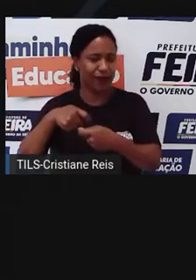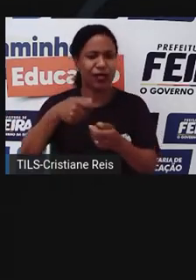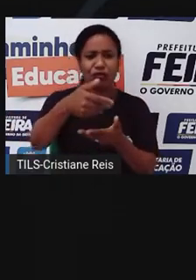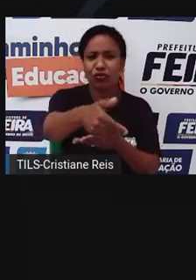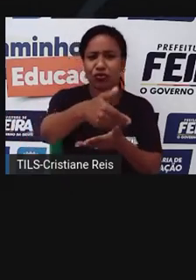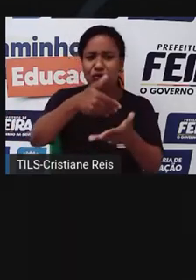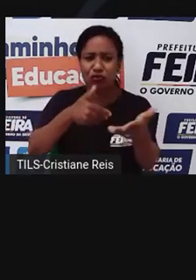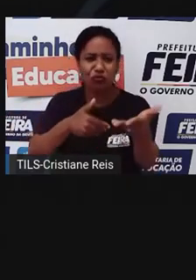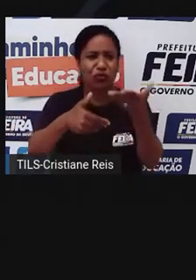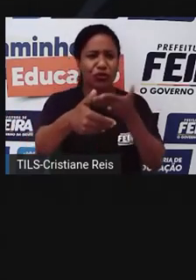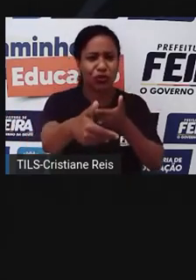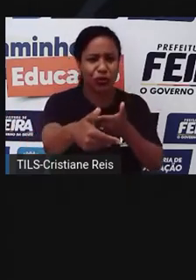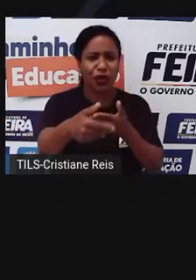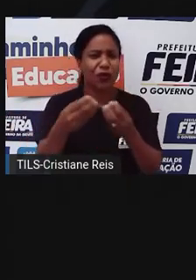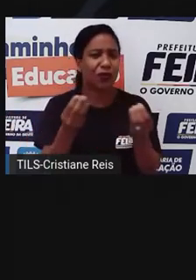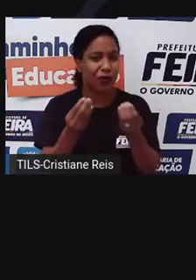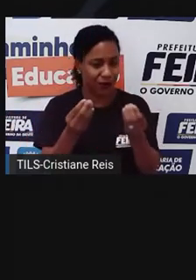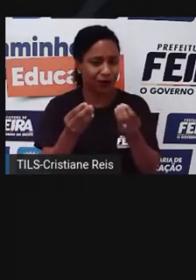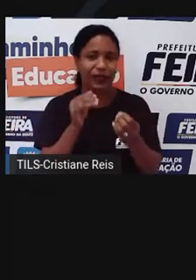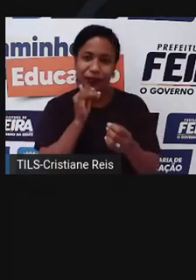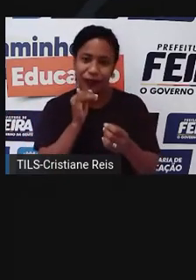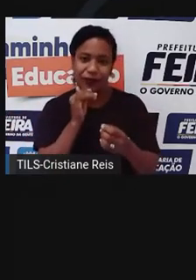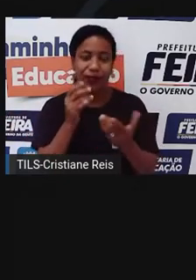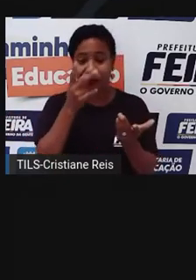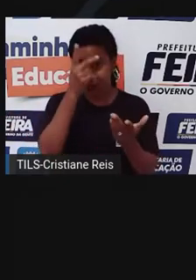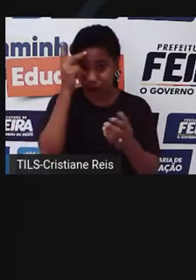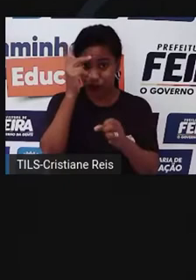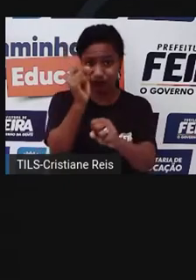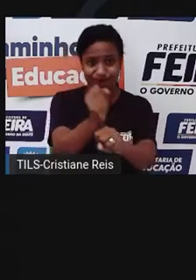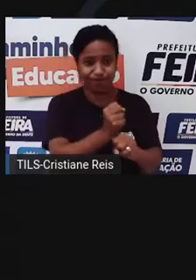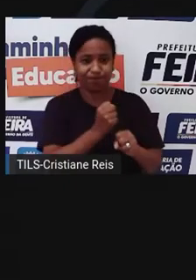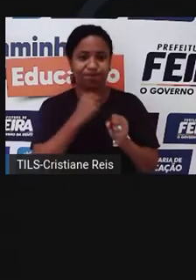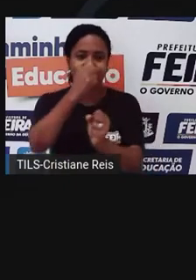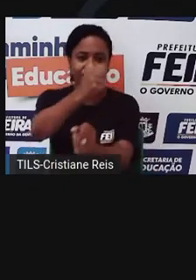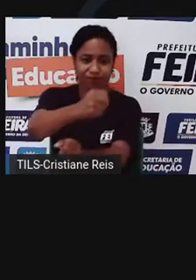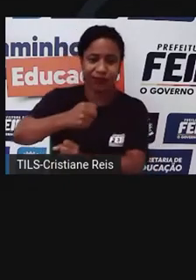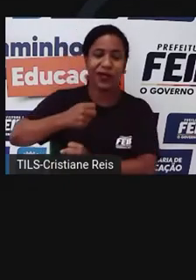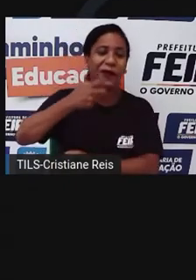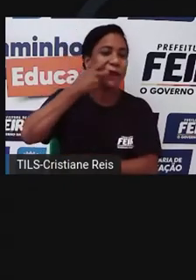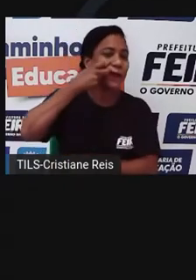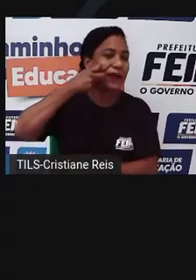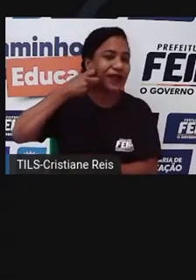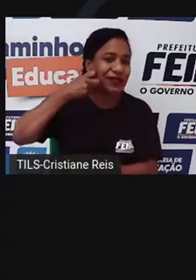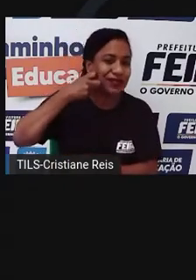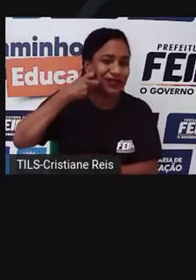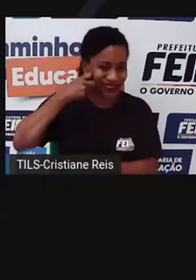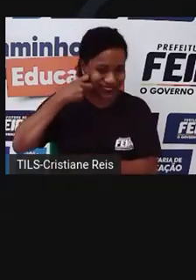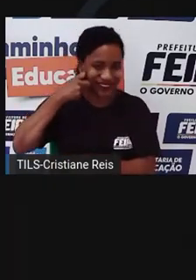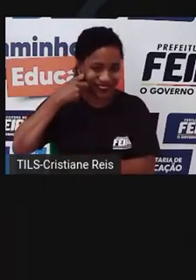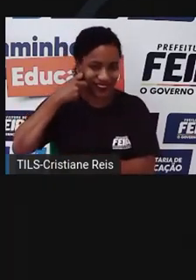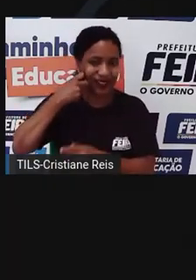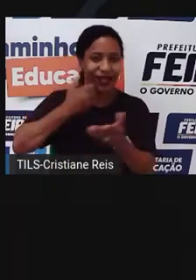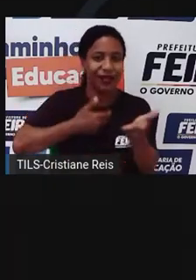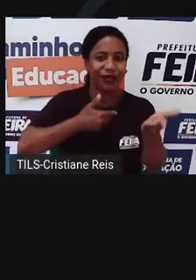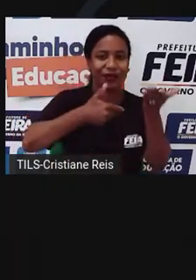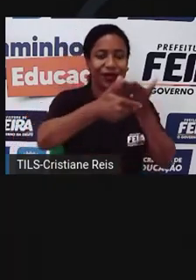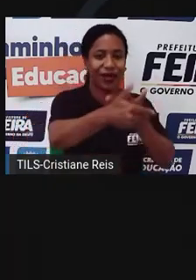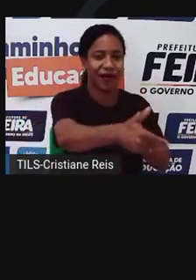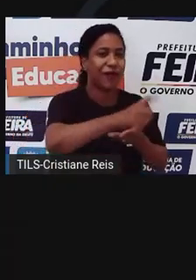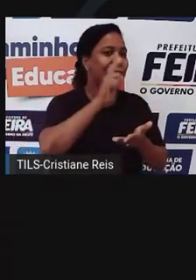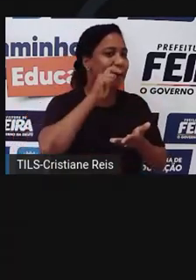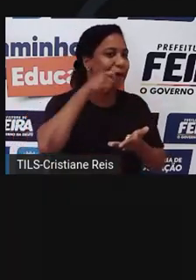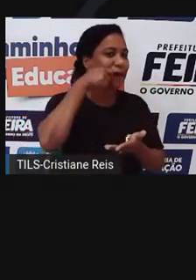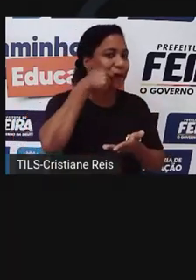várias limitações. Quando um pescador quer trocar seu peixe pelo pão produzido pelo padeiro, é necessário que o